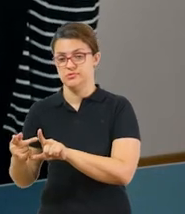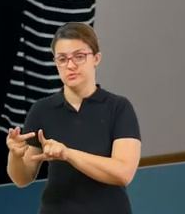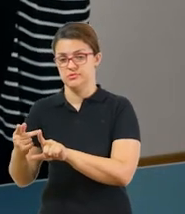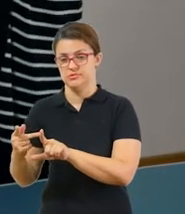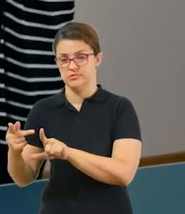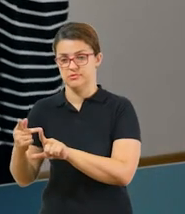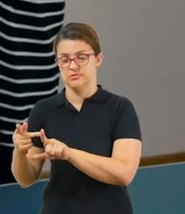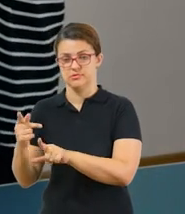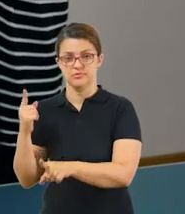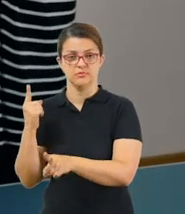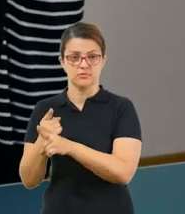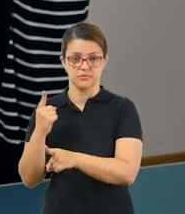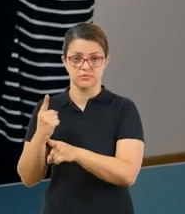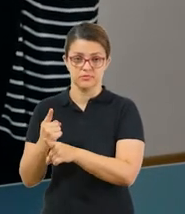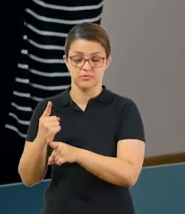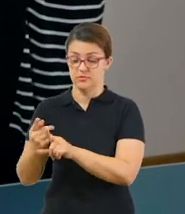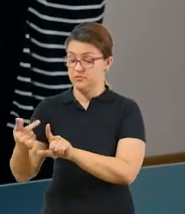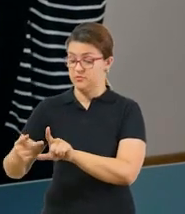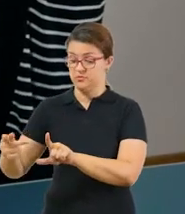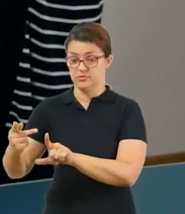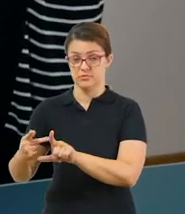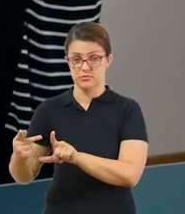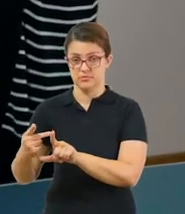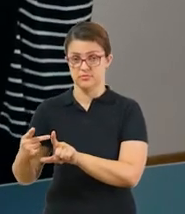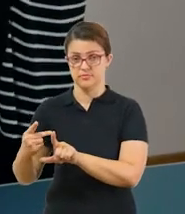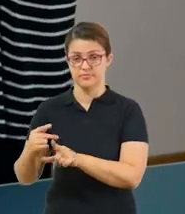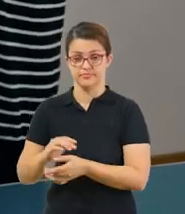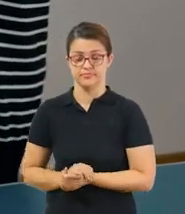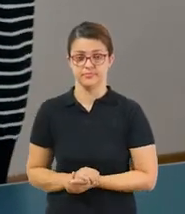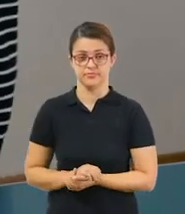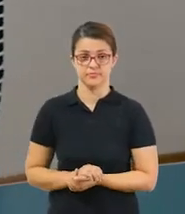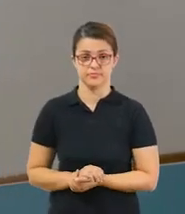para a próxima figura aqui que você vai desenhar.